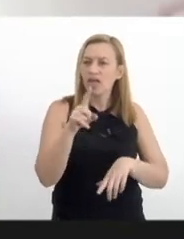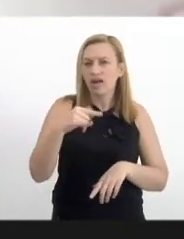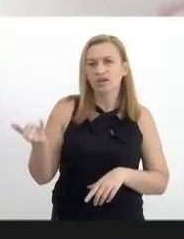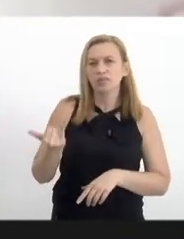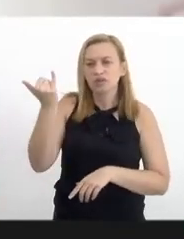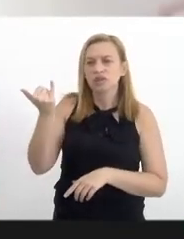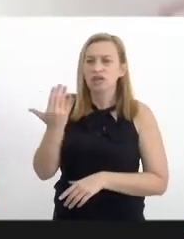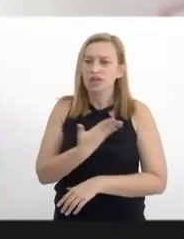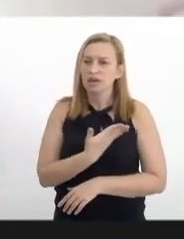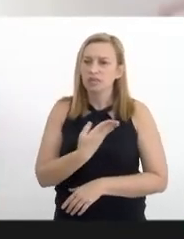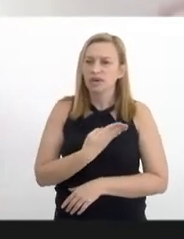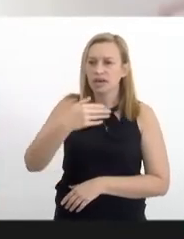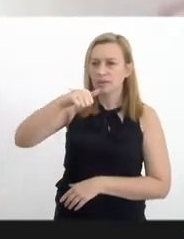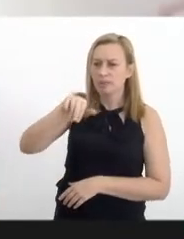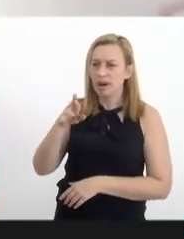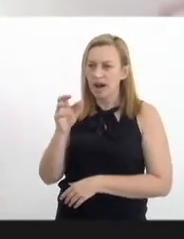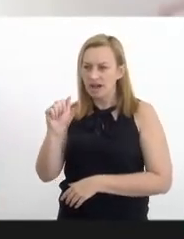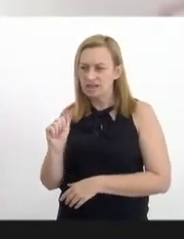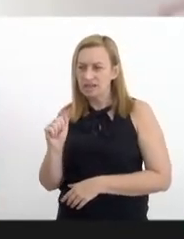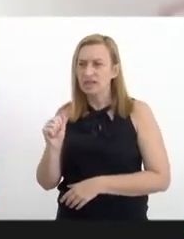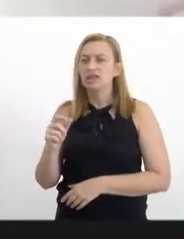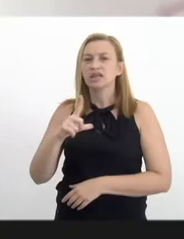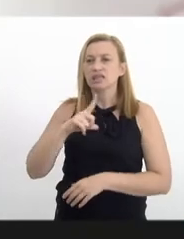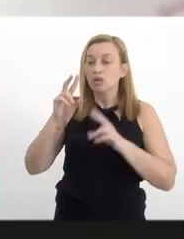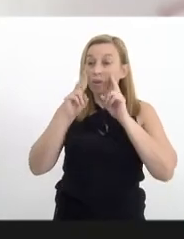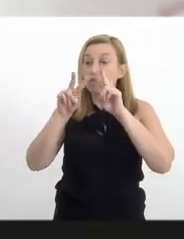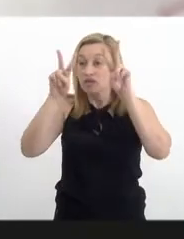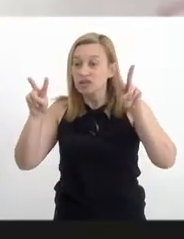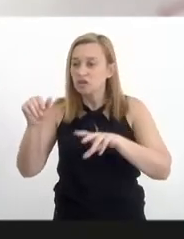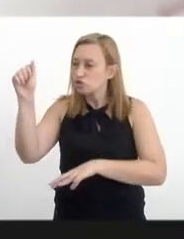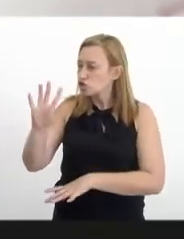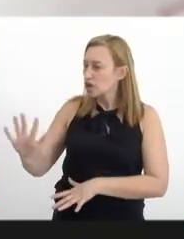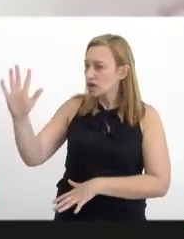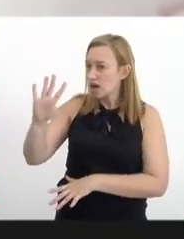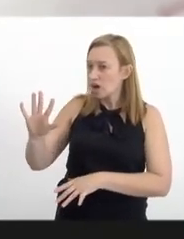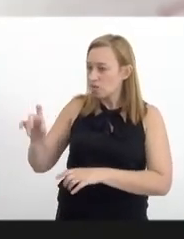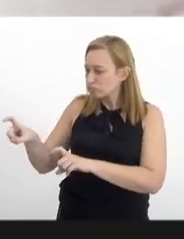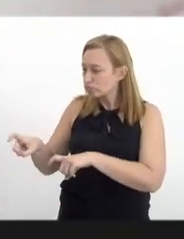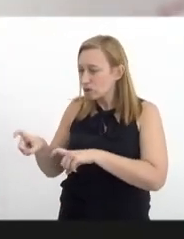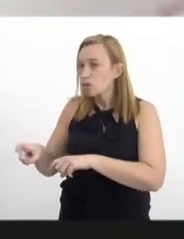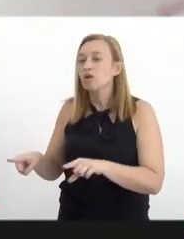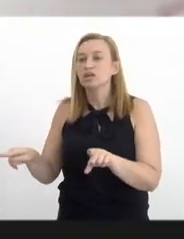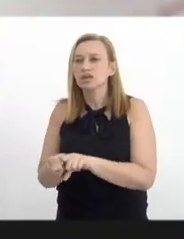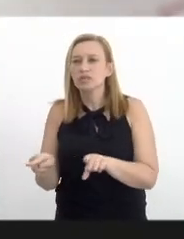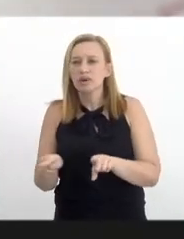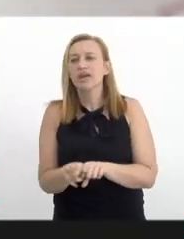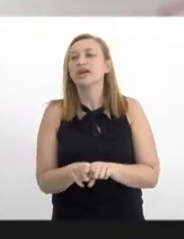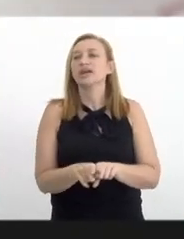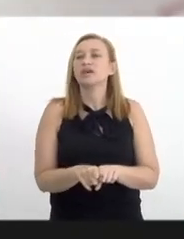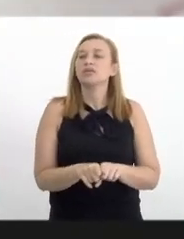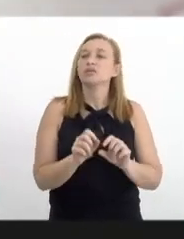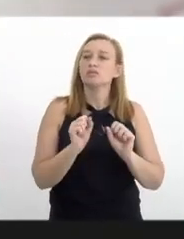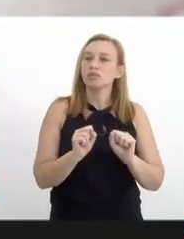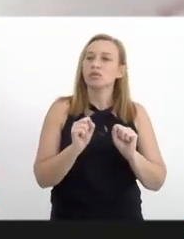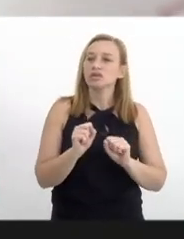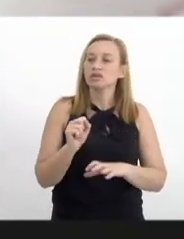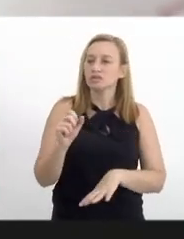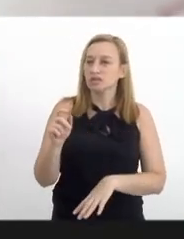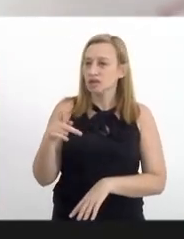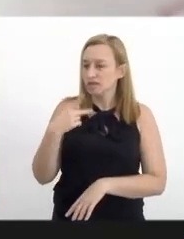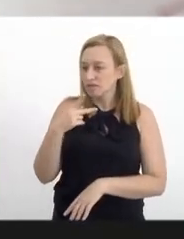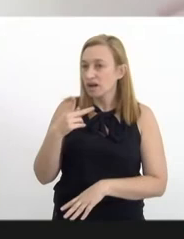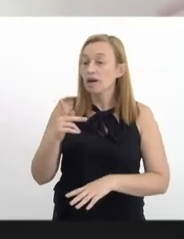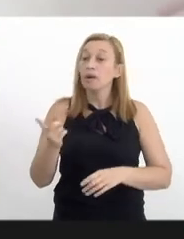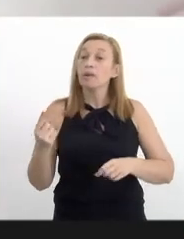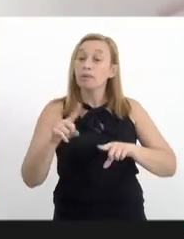que a colega Márcia, que tem uma visão geral também em relação ao interior, ela faça alguma colocação. Mas